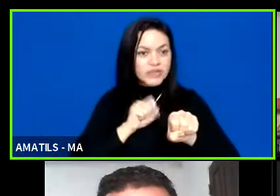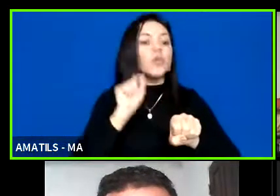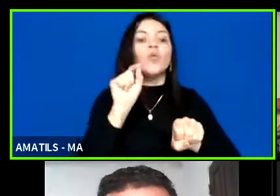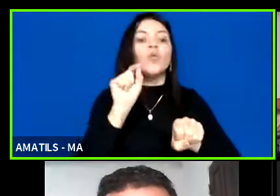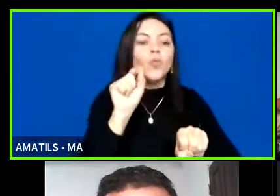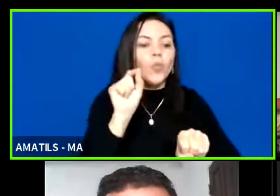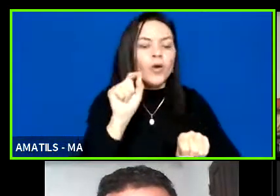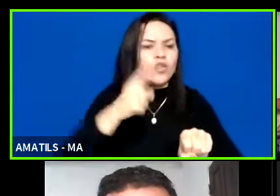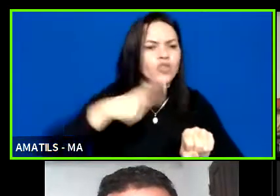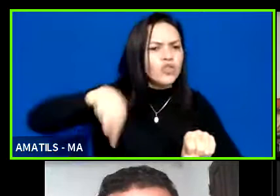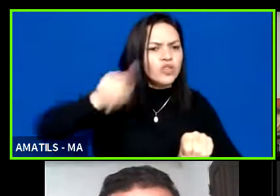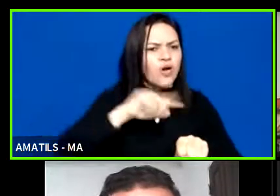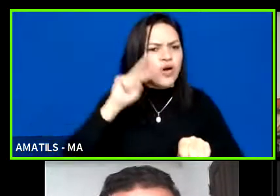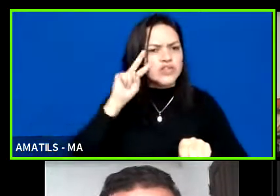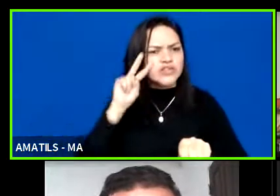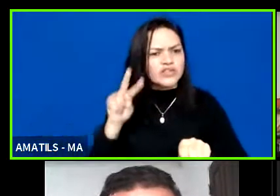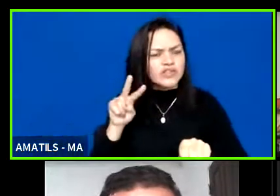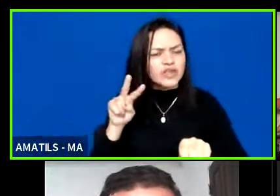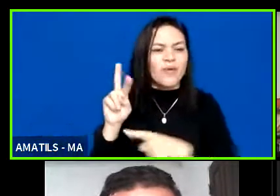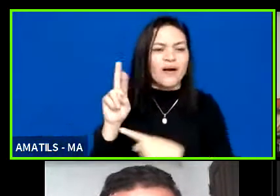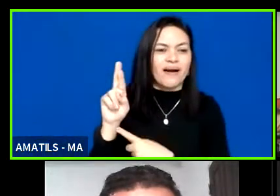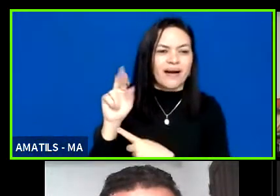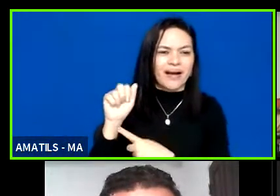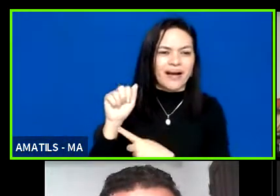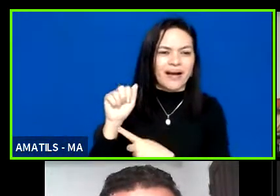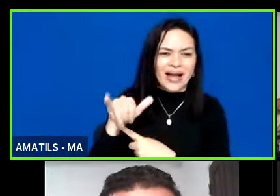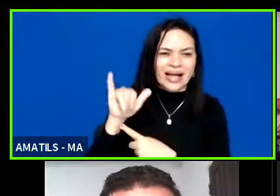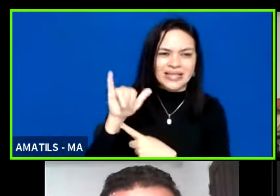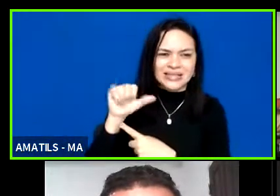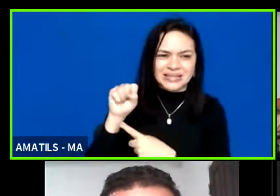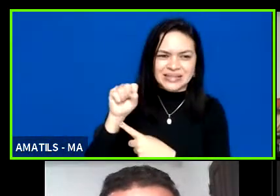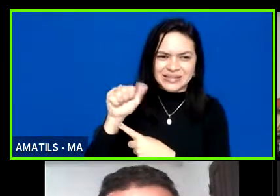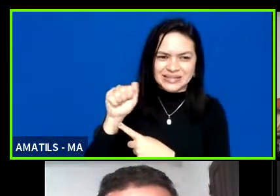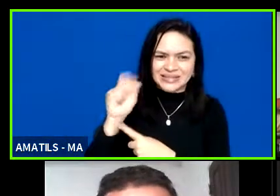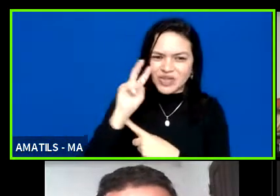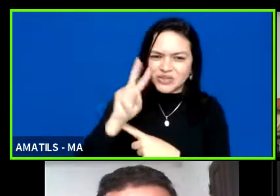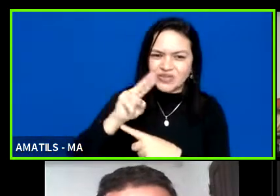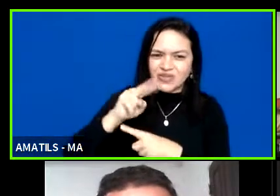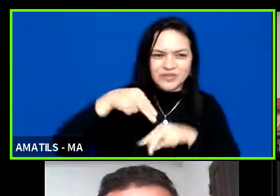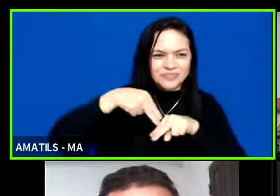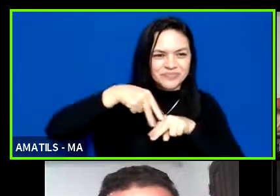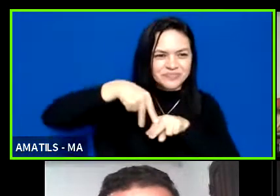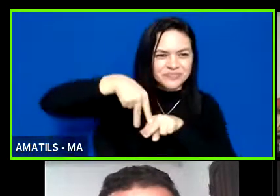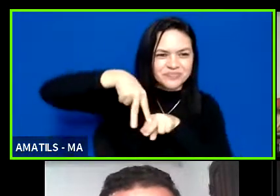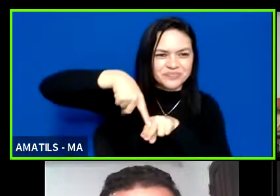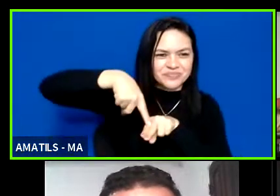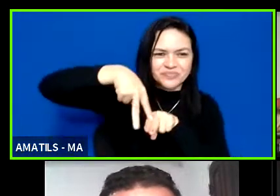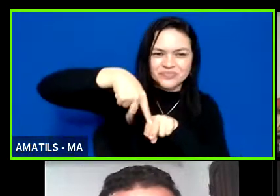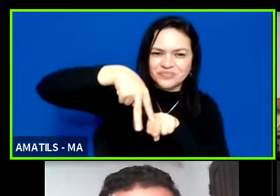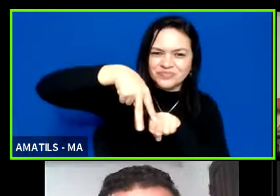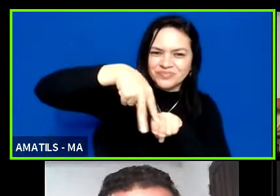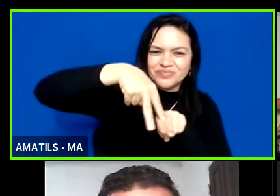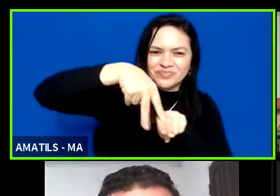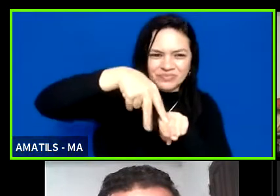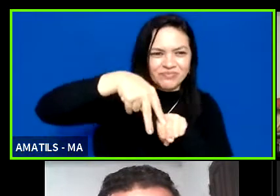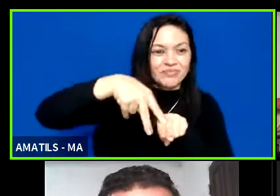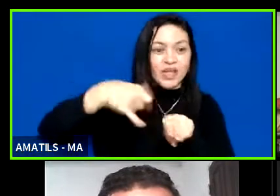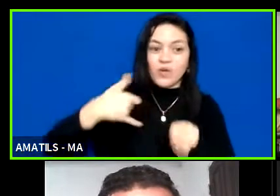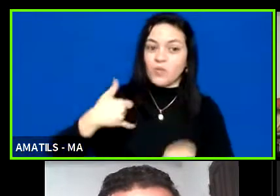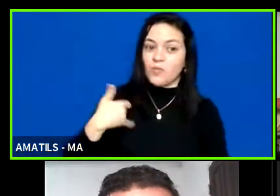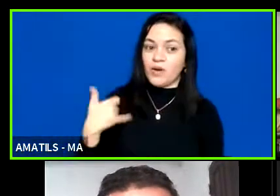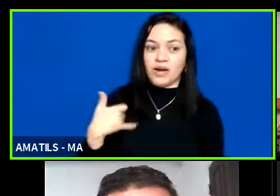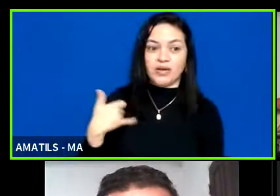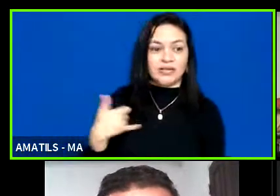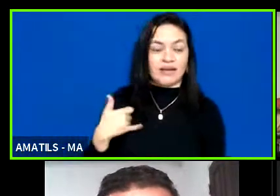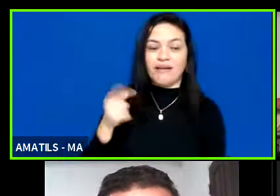vimos aí, a Raíssa, que é aí do estado de vocês, a skatista, né? Ela está numa idade que ela não é considerada